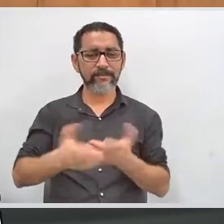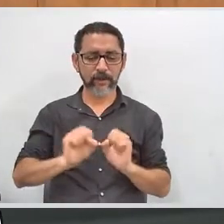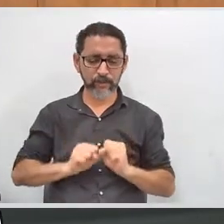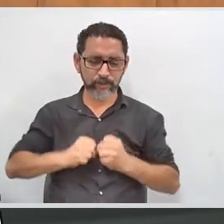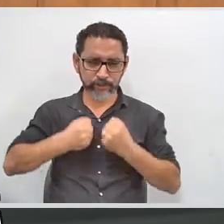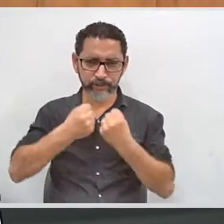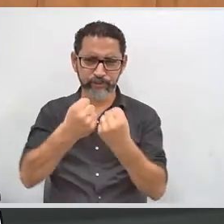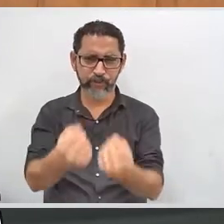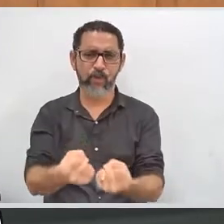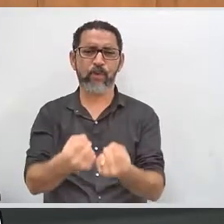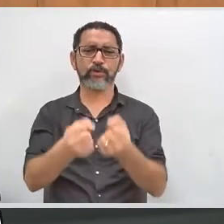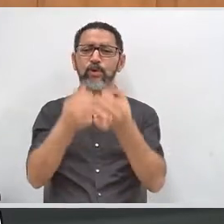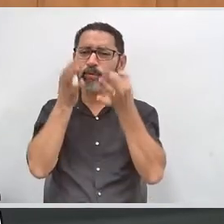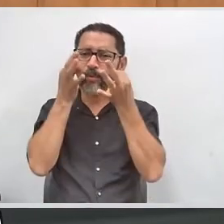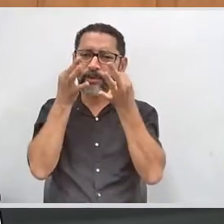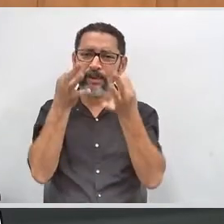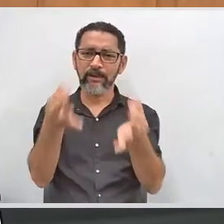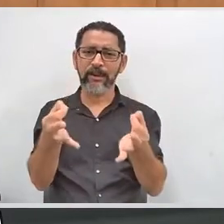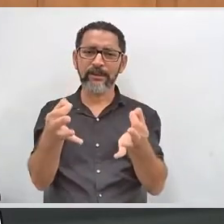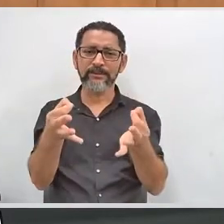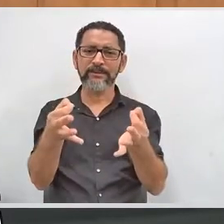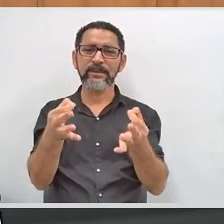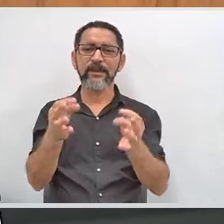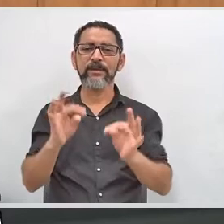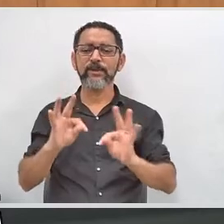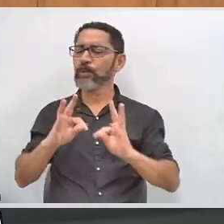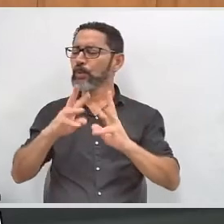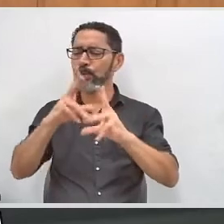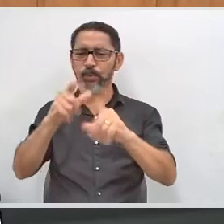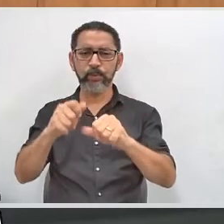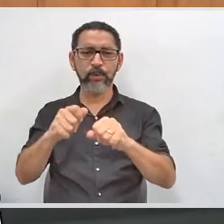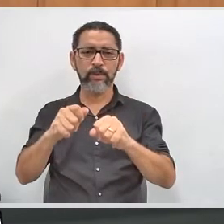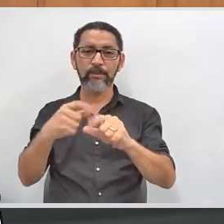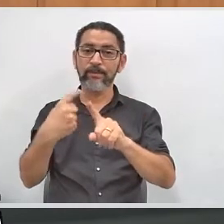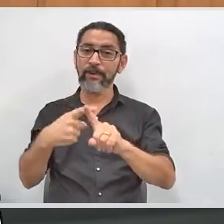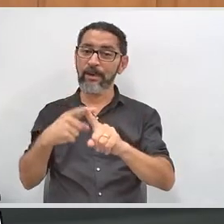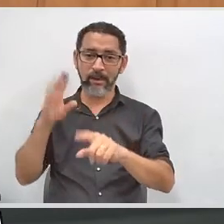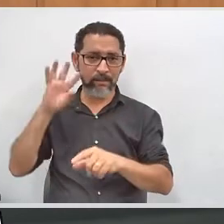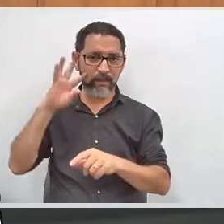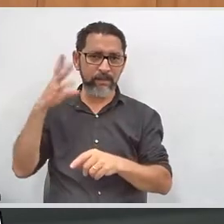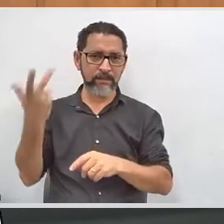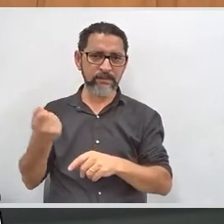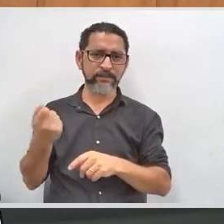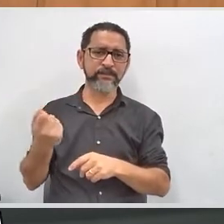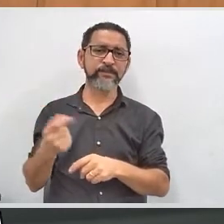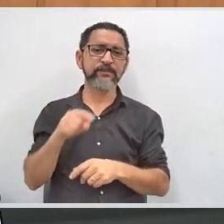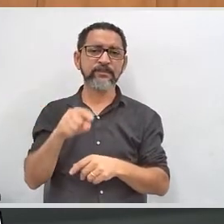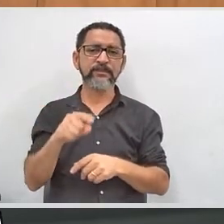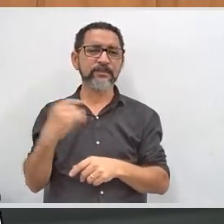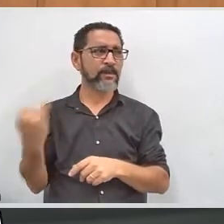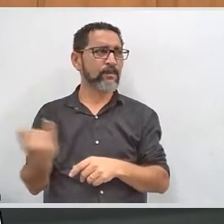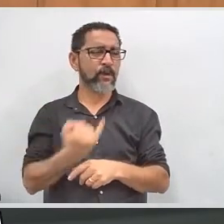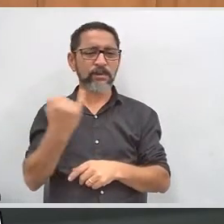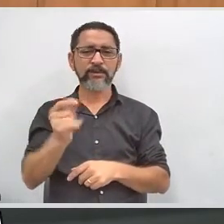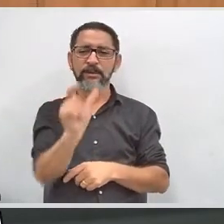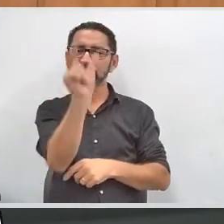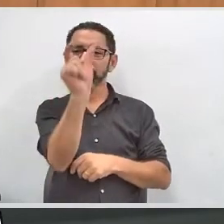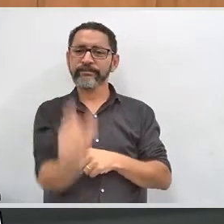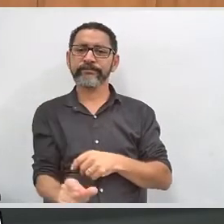interesses e esforços no sentido de garantir o que considero que é o maior exercício de cidadania,